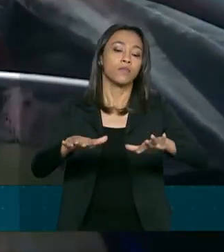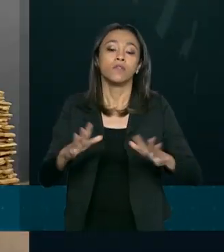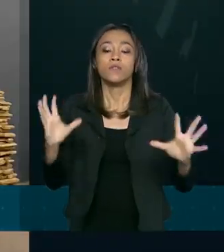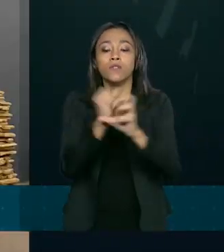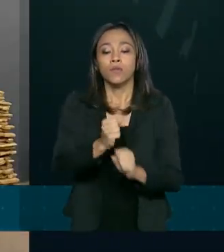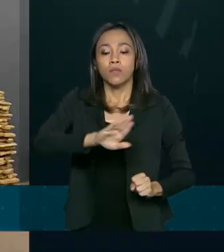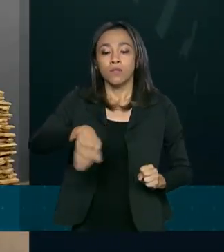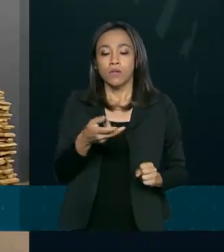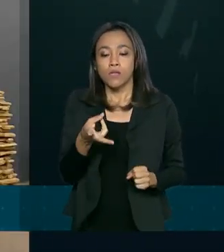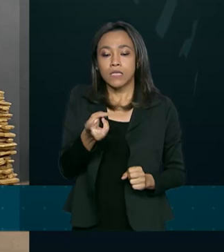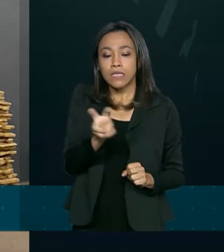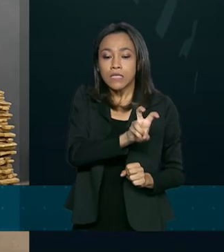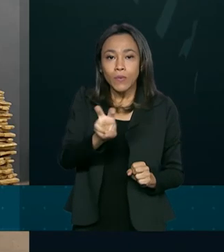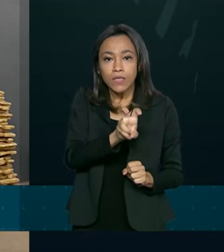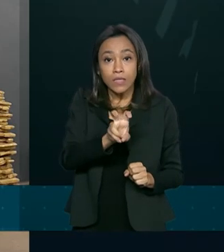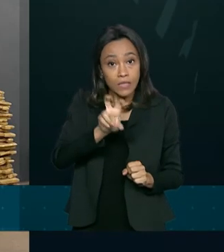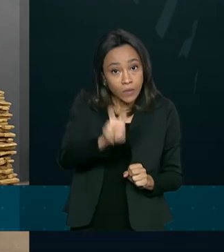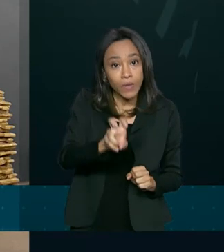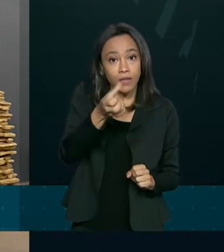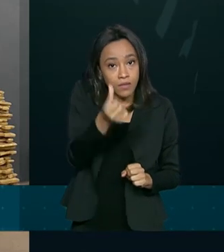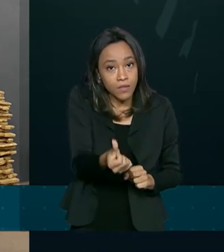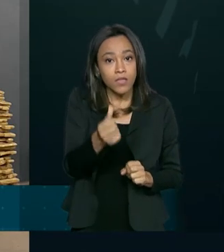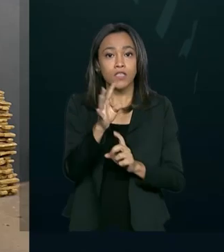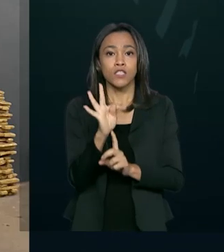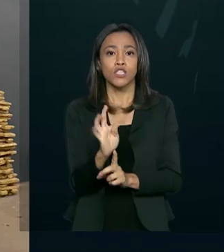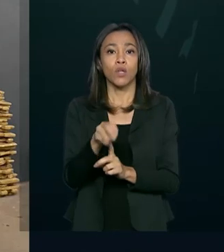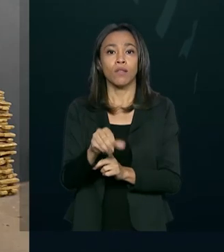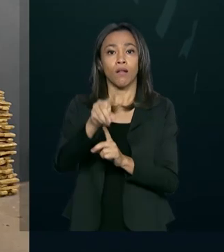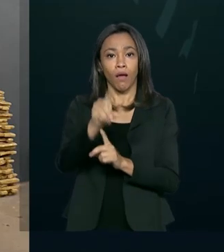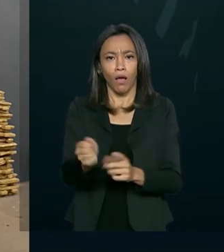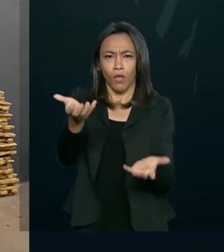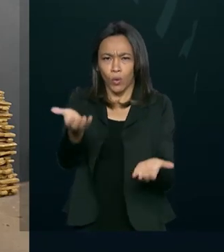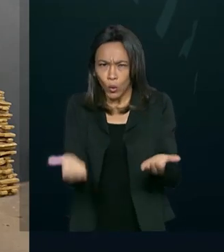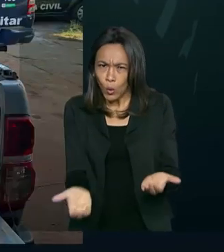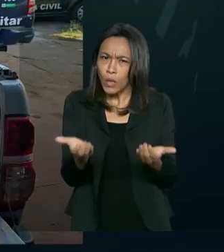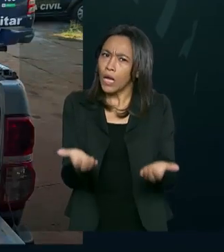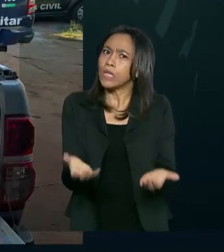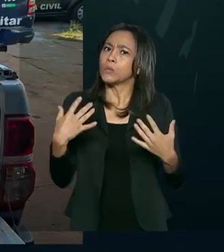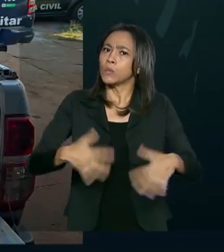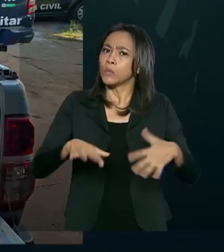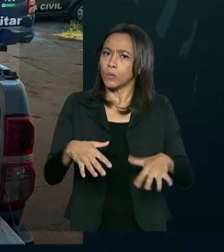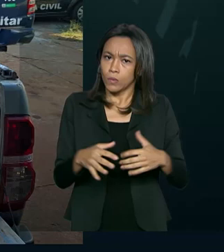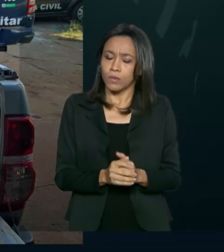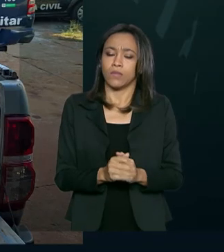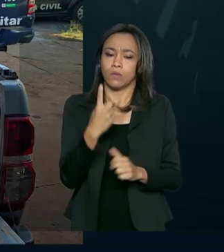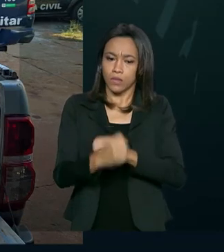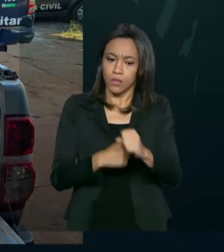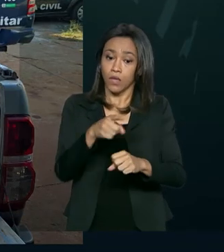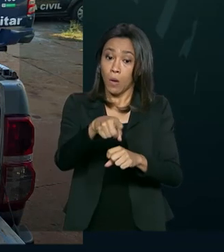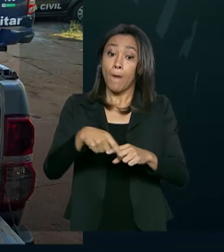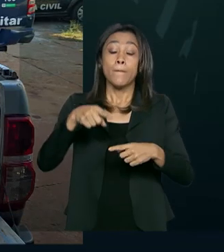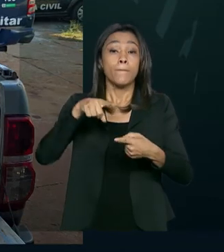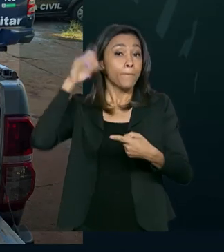apreendidas 56 toneladas de drogas, o maior volume em um ano. Paraná e Mato Grosso do Sul